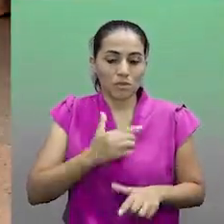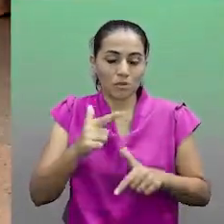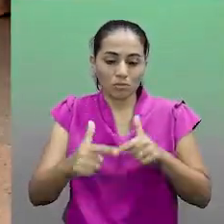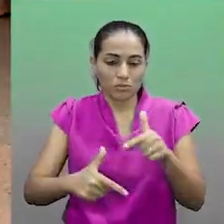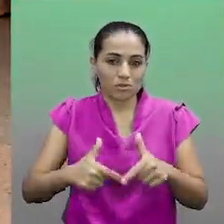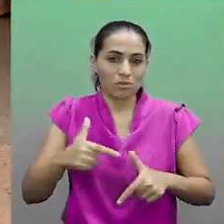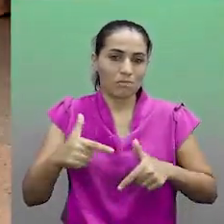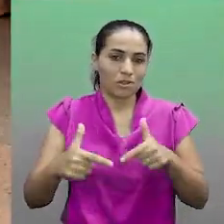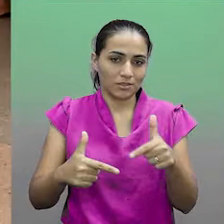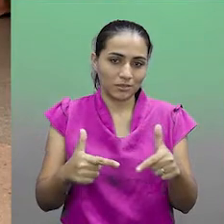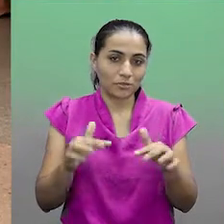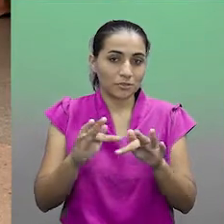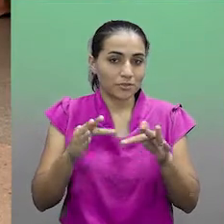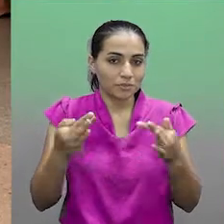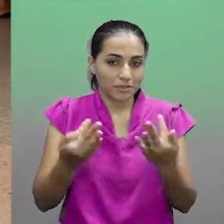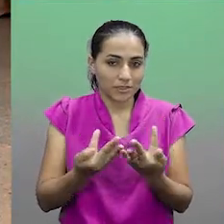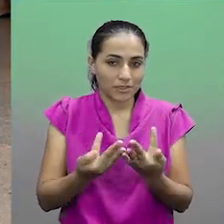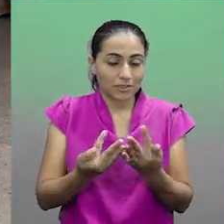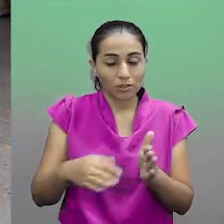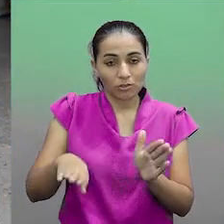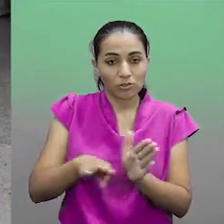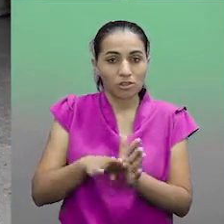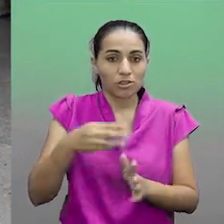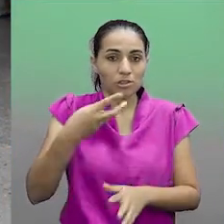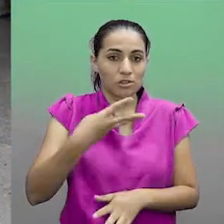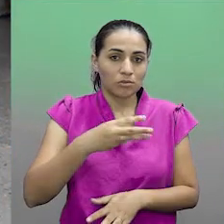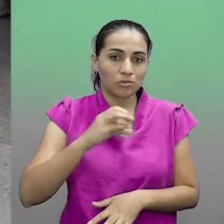eu cheguei aqui com 300 reais.